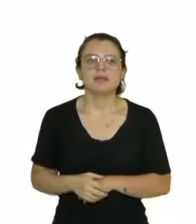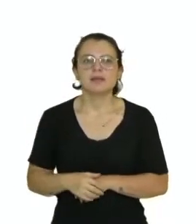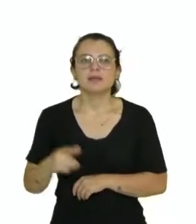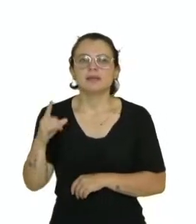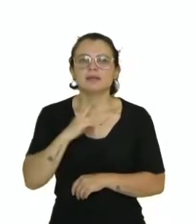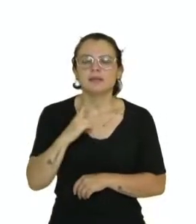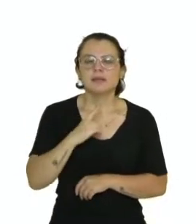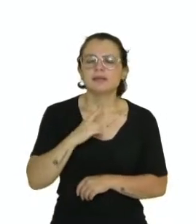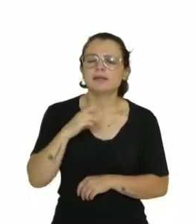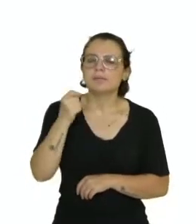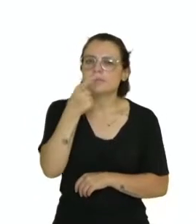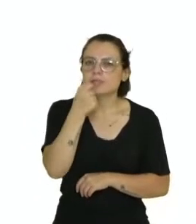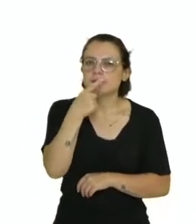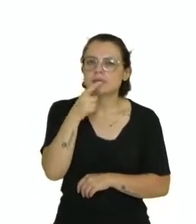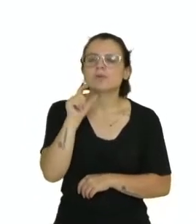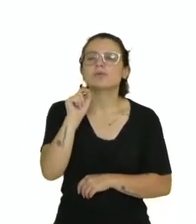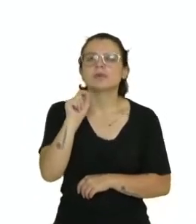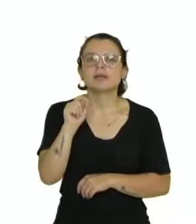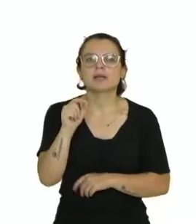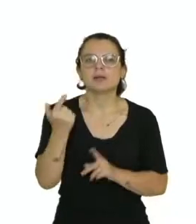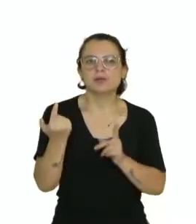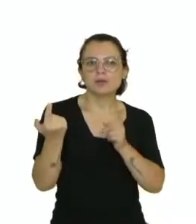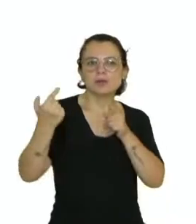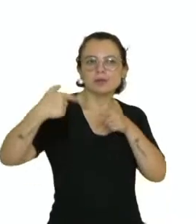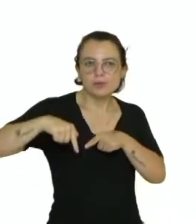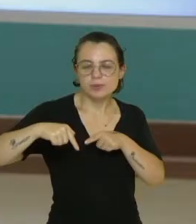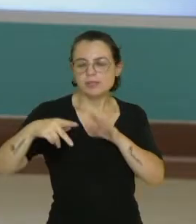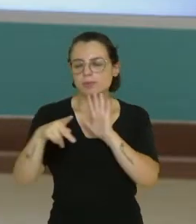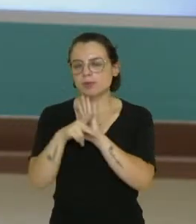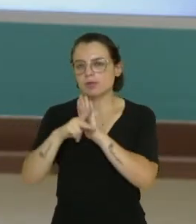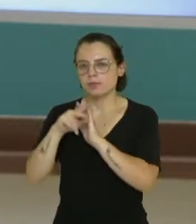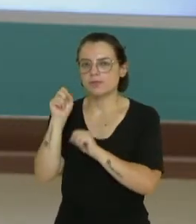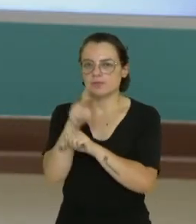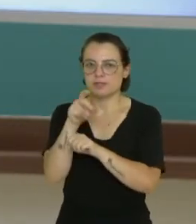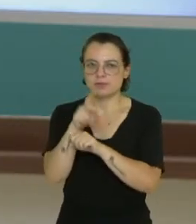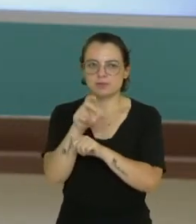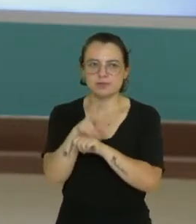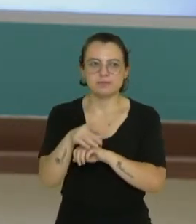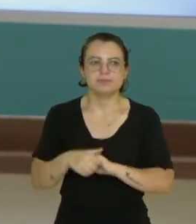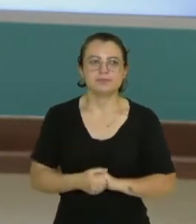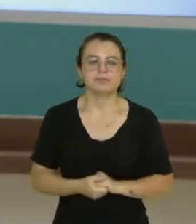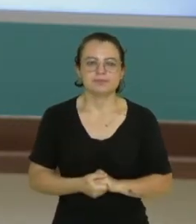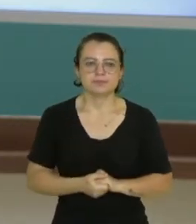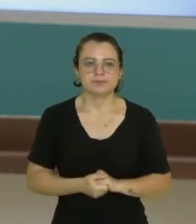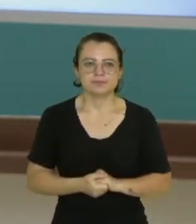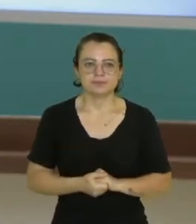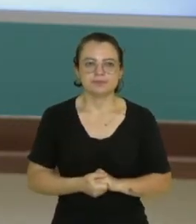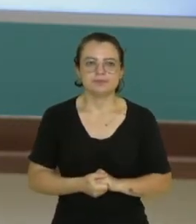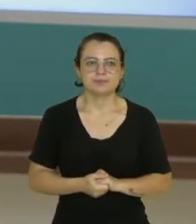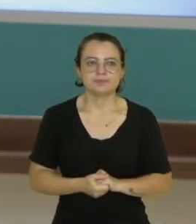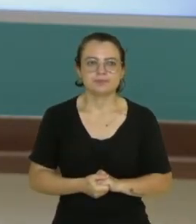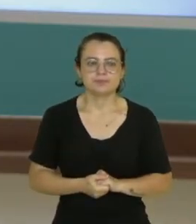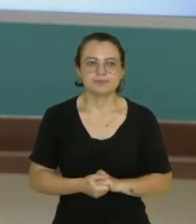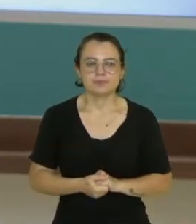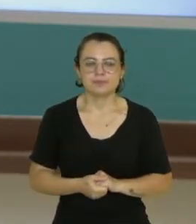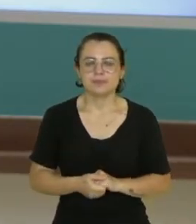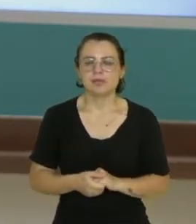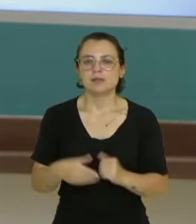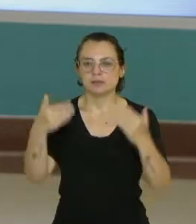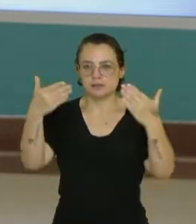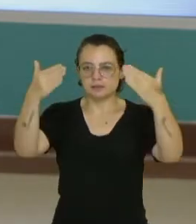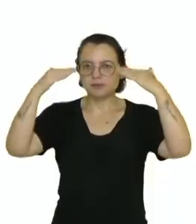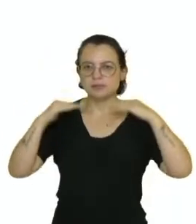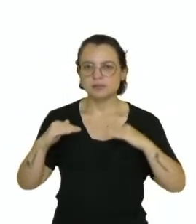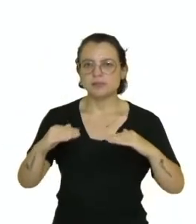medicamento usado para tratar infecções virais. Antiviral causa infecções virais. Já o